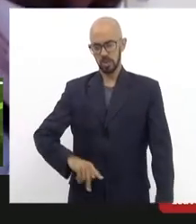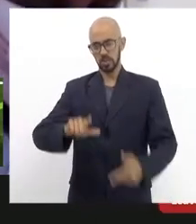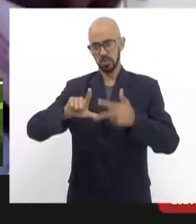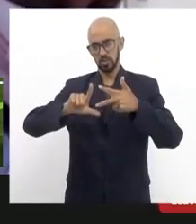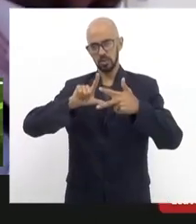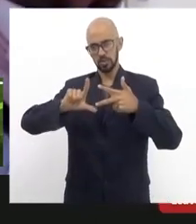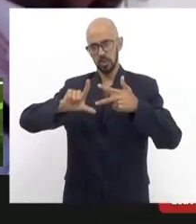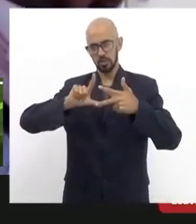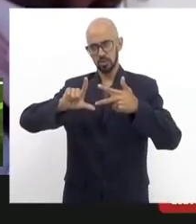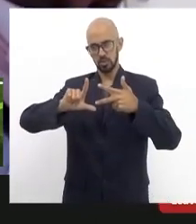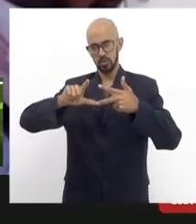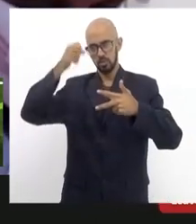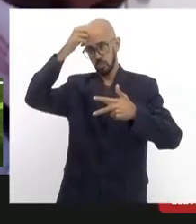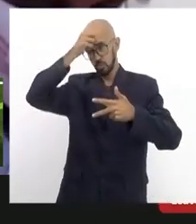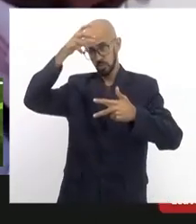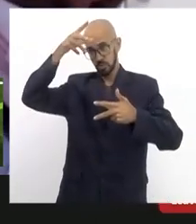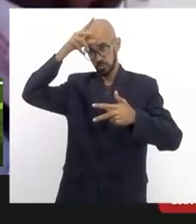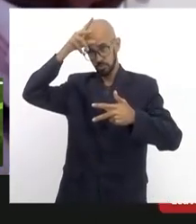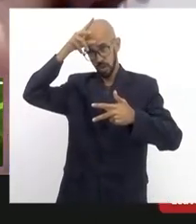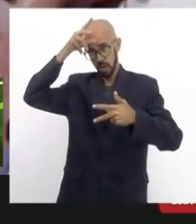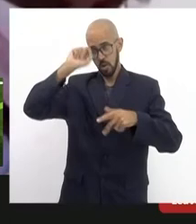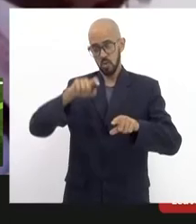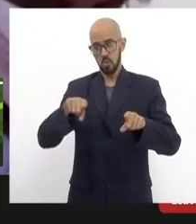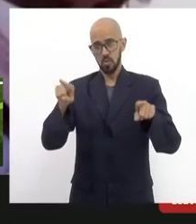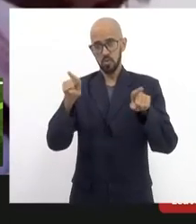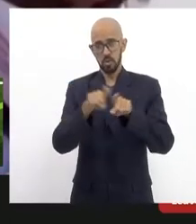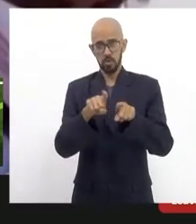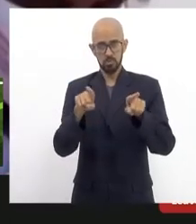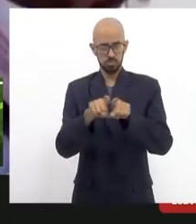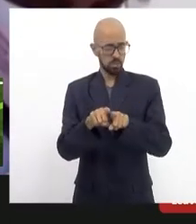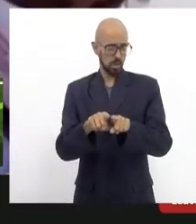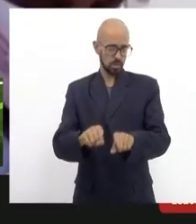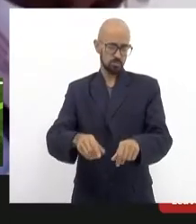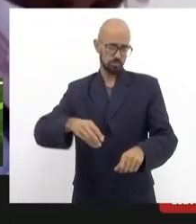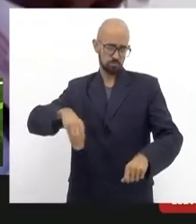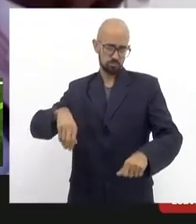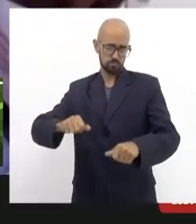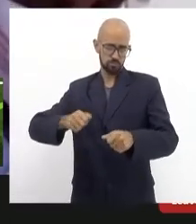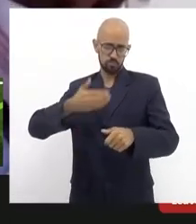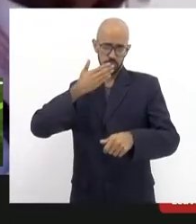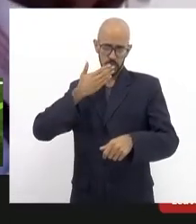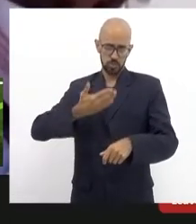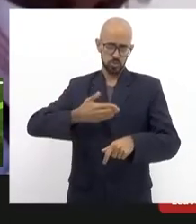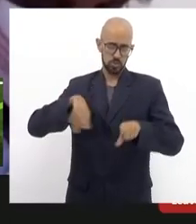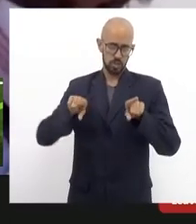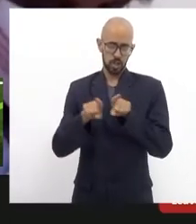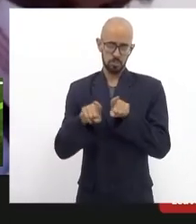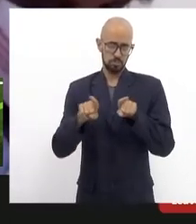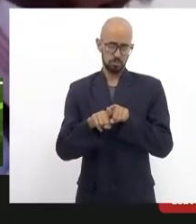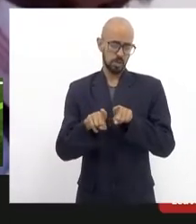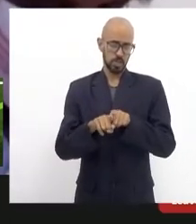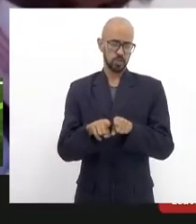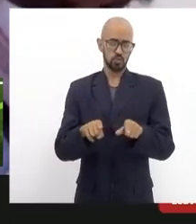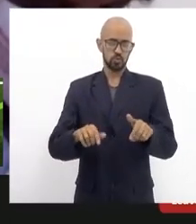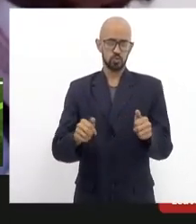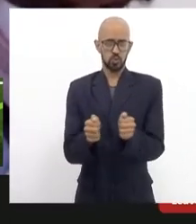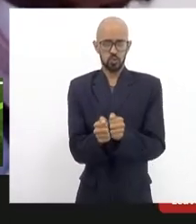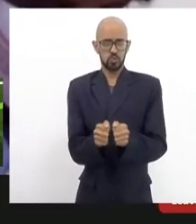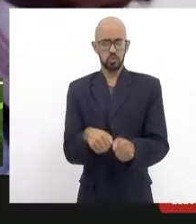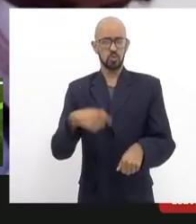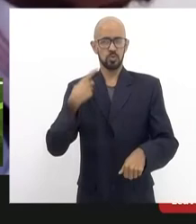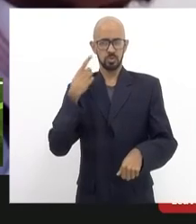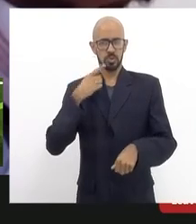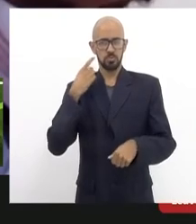Municipal né e vamos acionar também através dos deputados